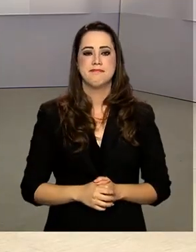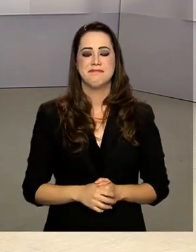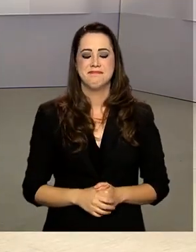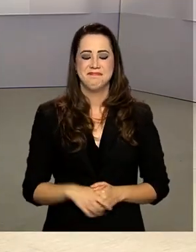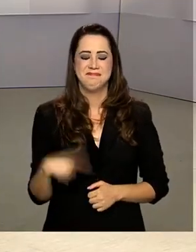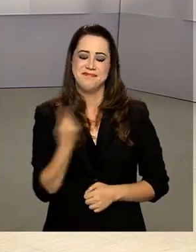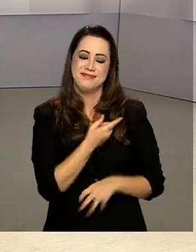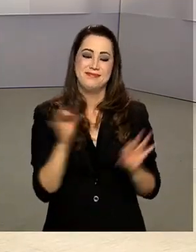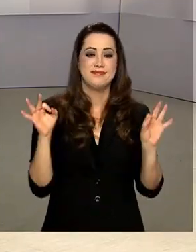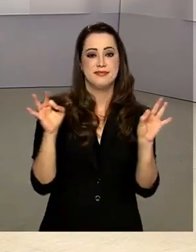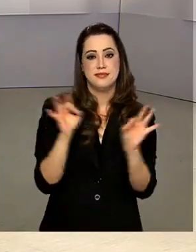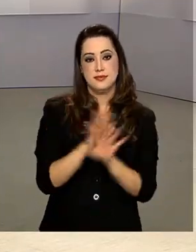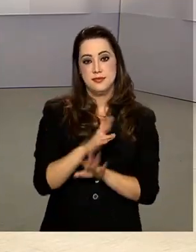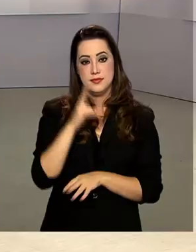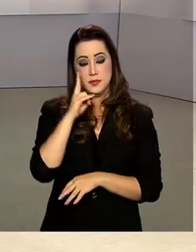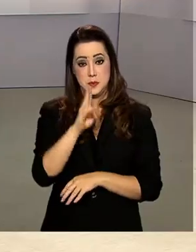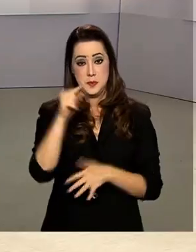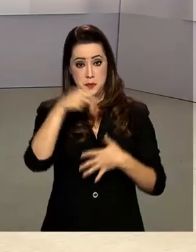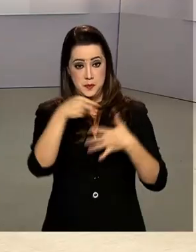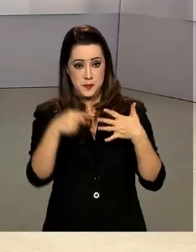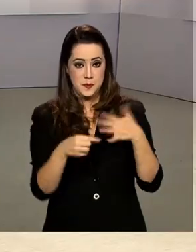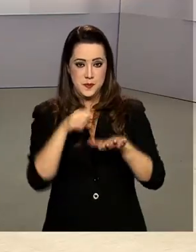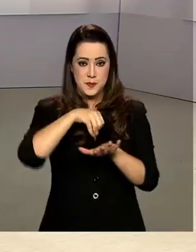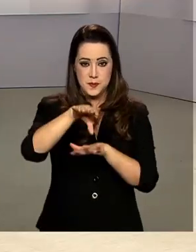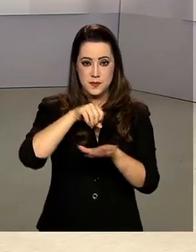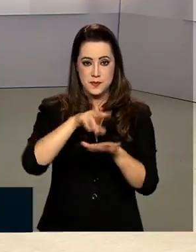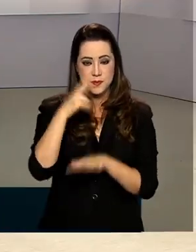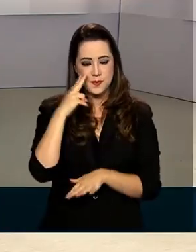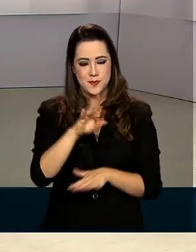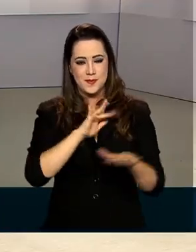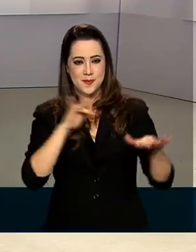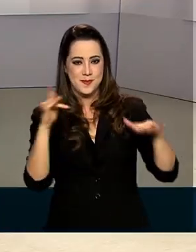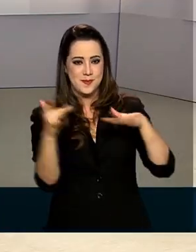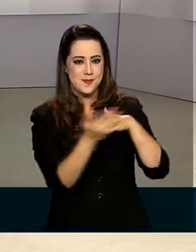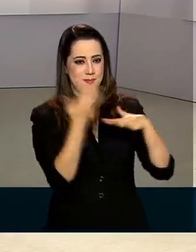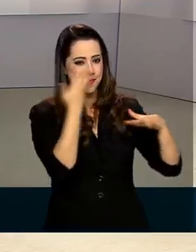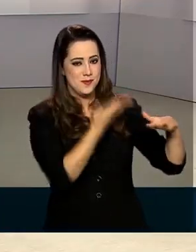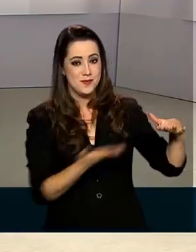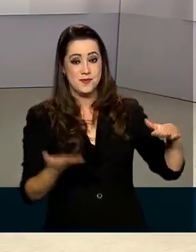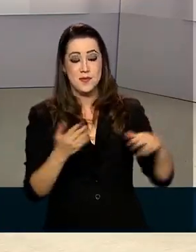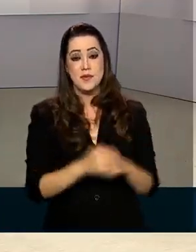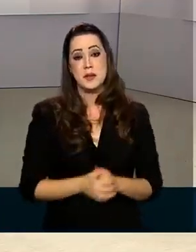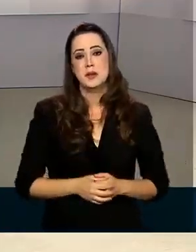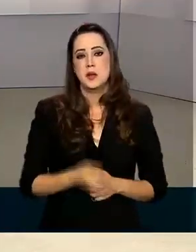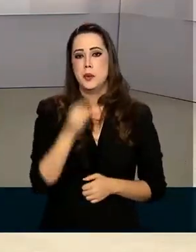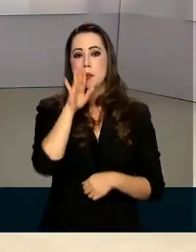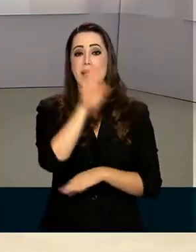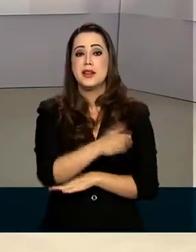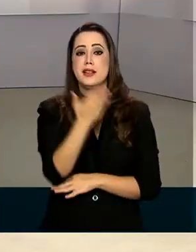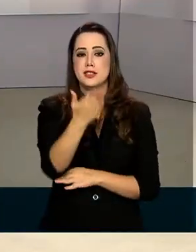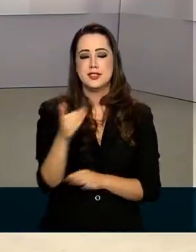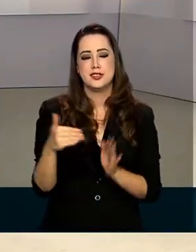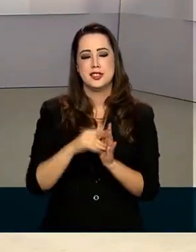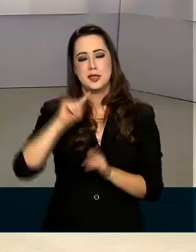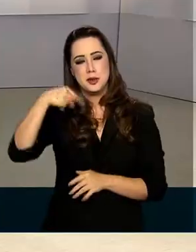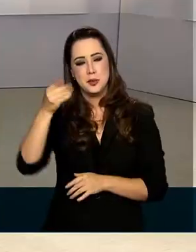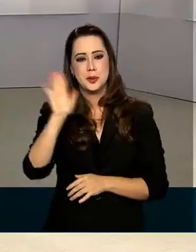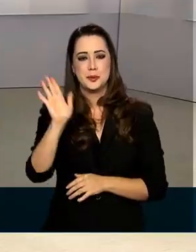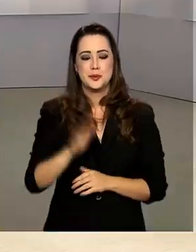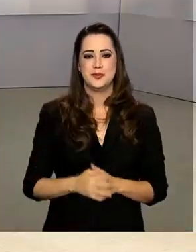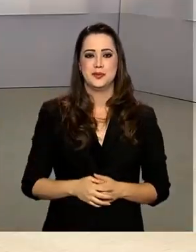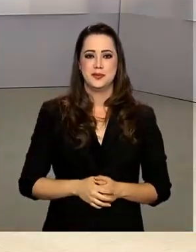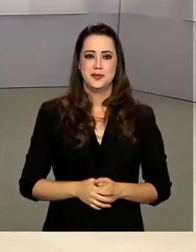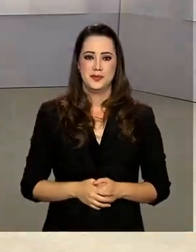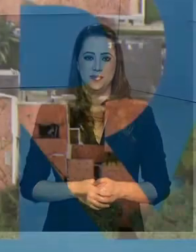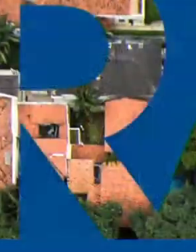O governo agora fica por aqui. Essas e outras notícias você confere seguindo as nossas redes sociais. Uma boa tarde e até a próxima edição.